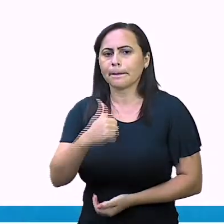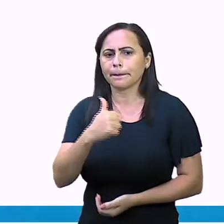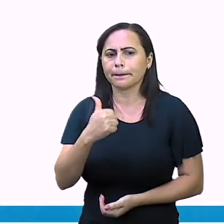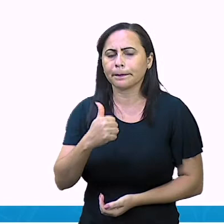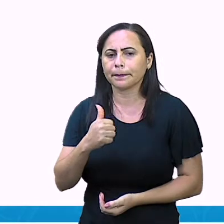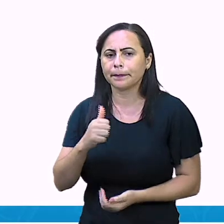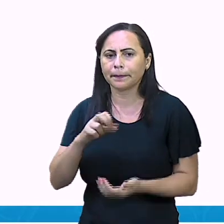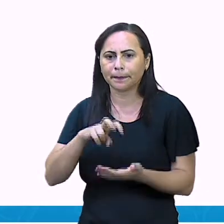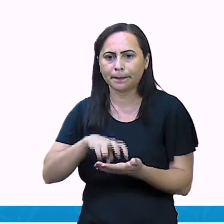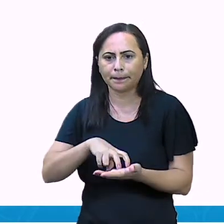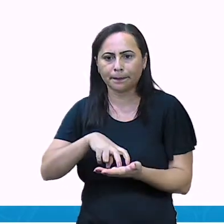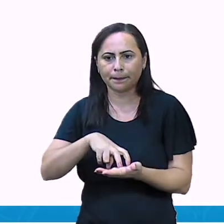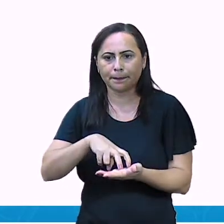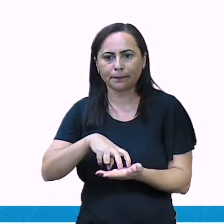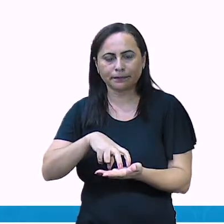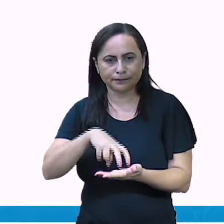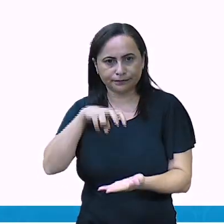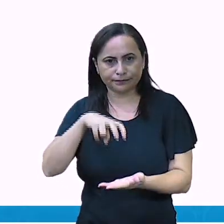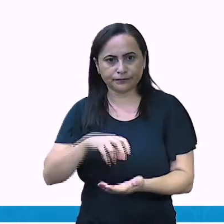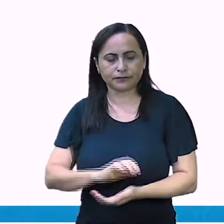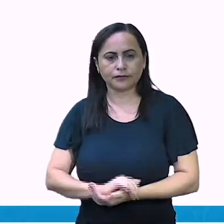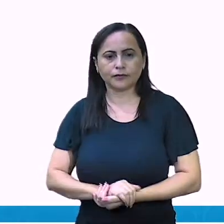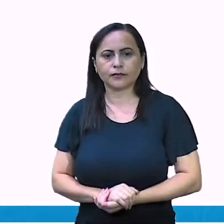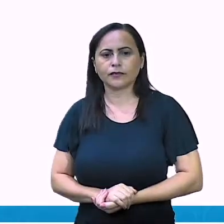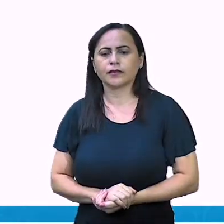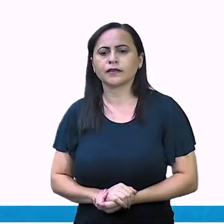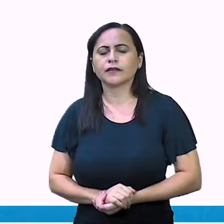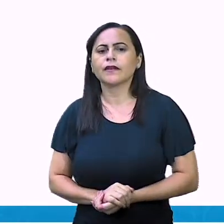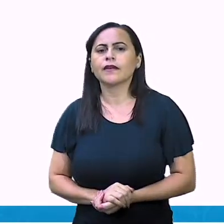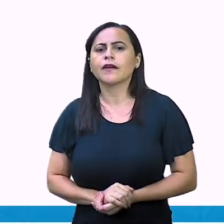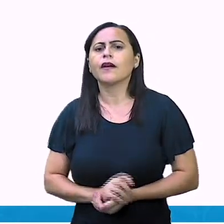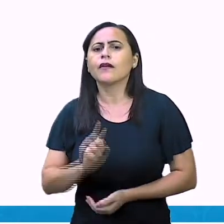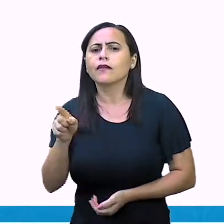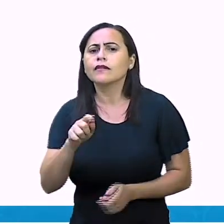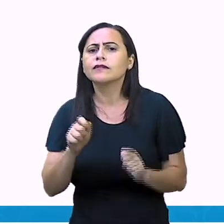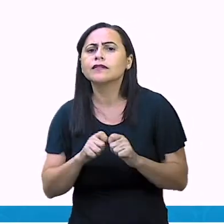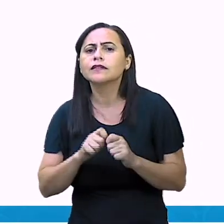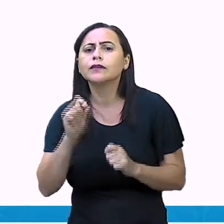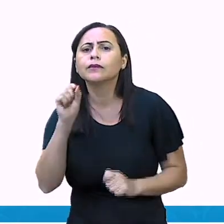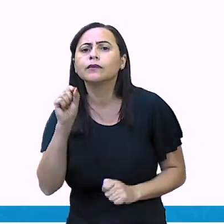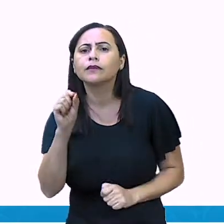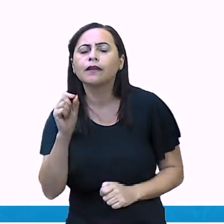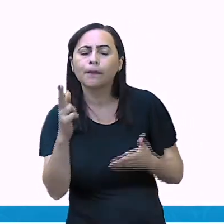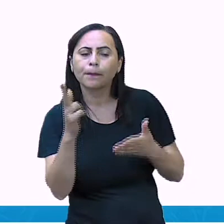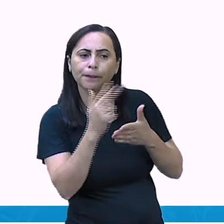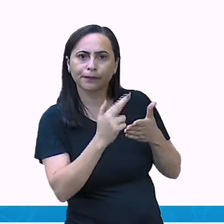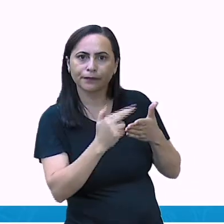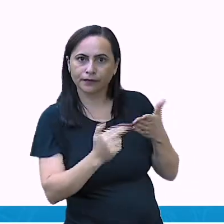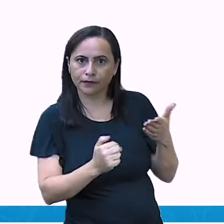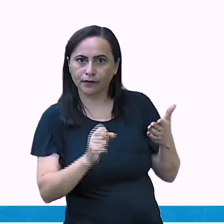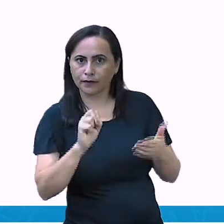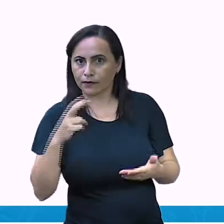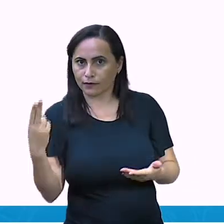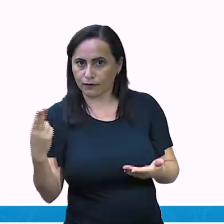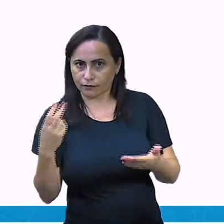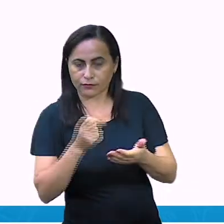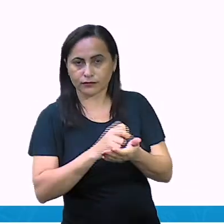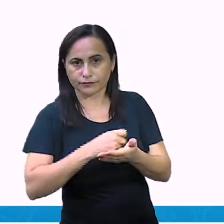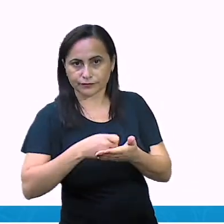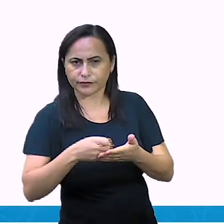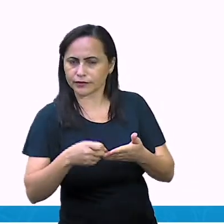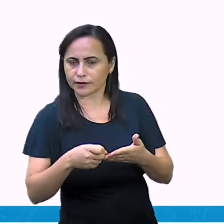vocês podem fazer um desenho ou escrever o que vocês